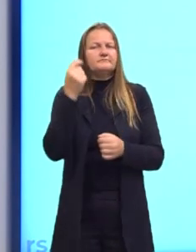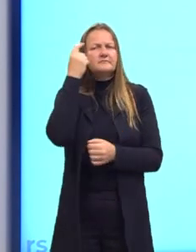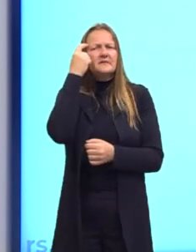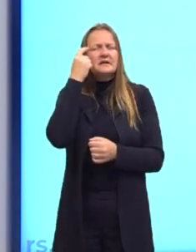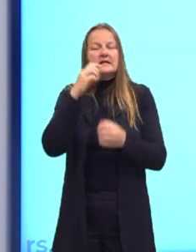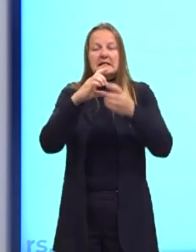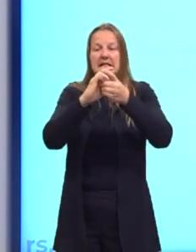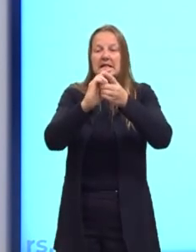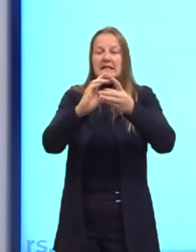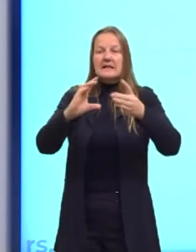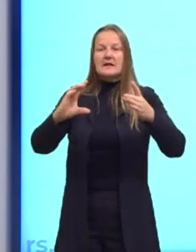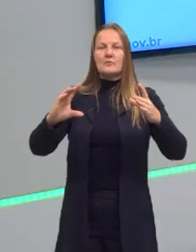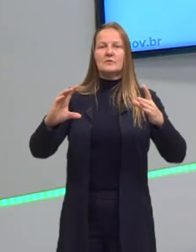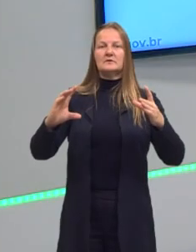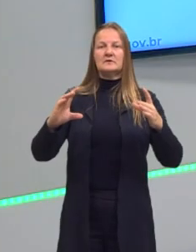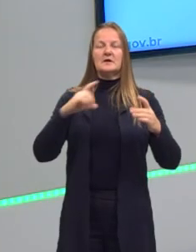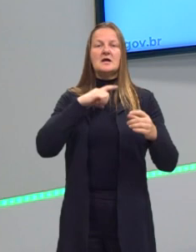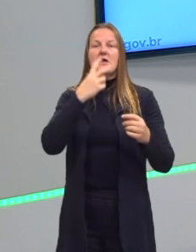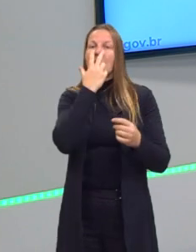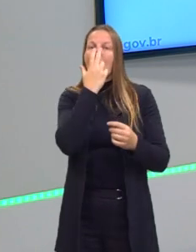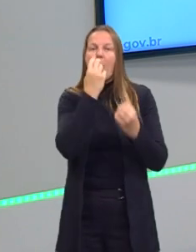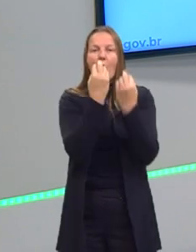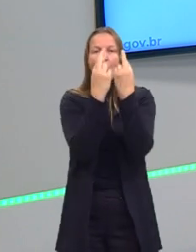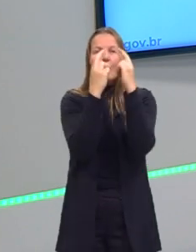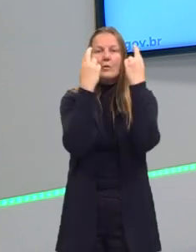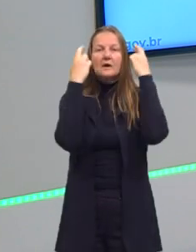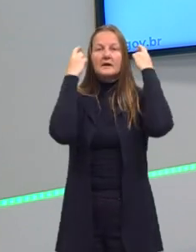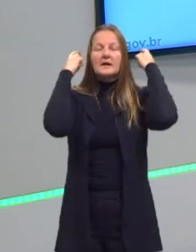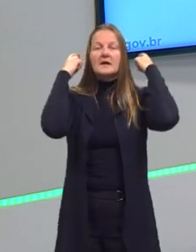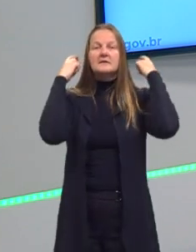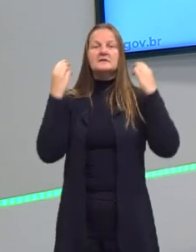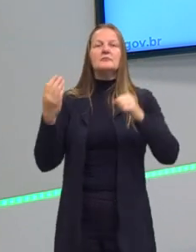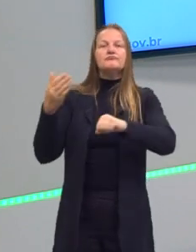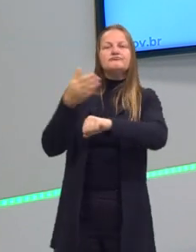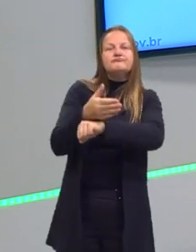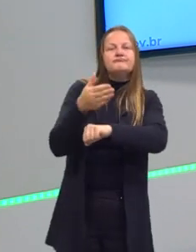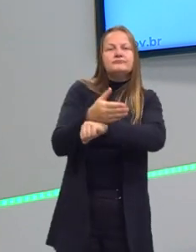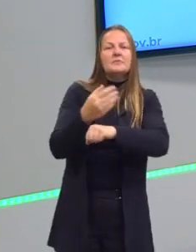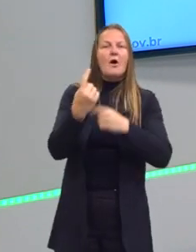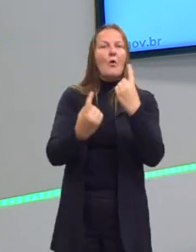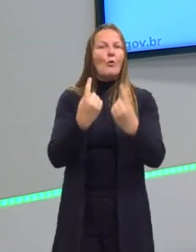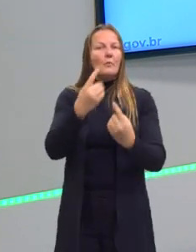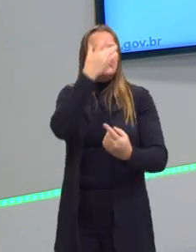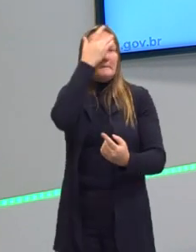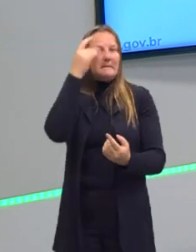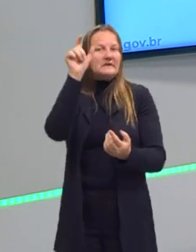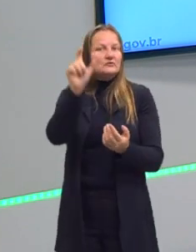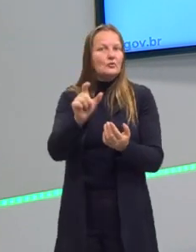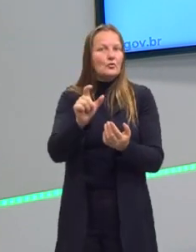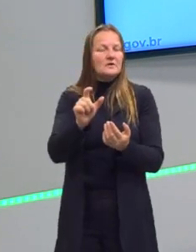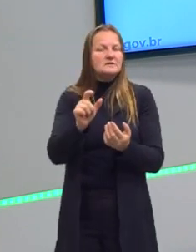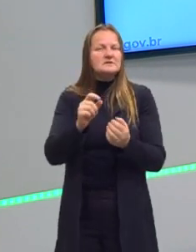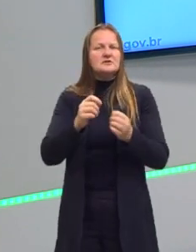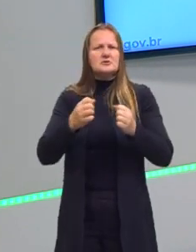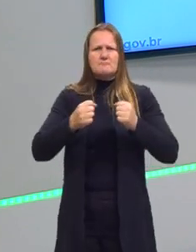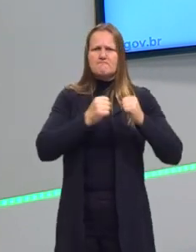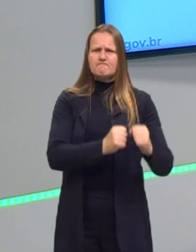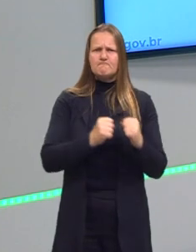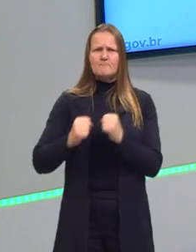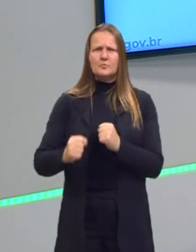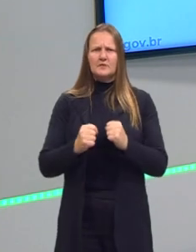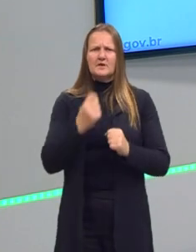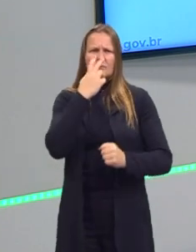democrático, como havia acontecido na Grécia, ele poderia ir para as mãos de alguns e poderia virar uma